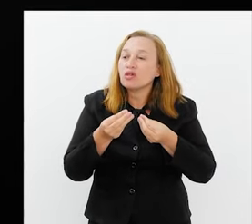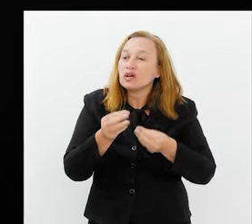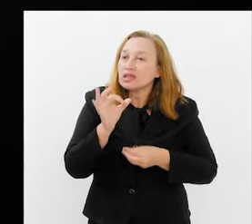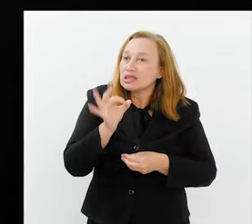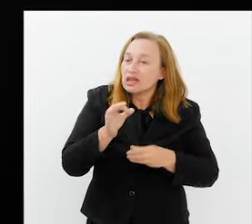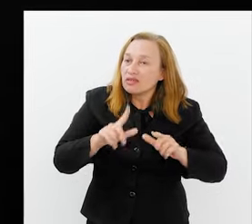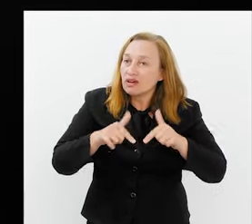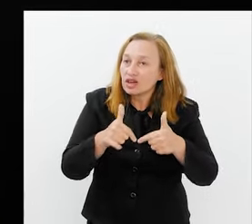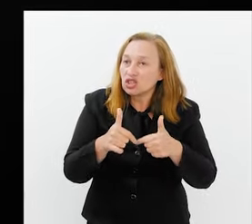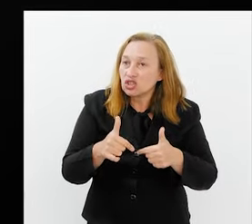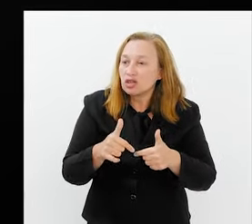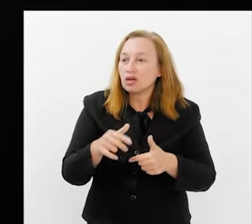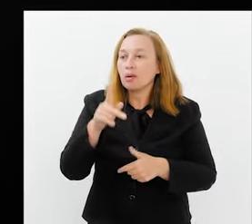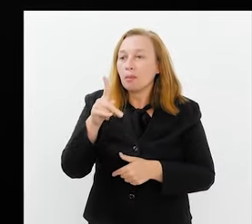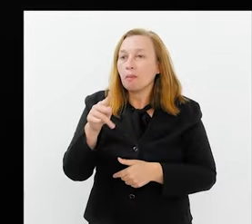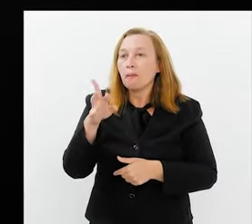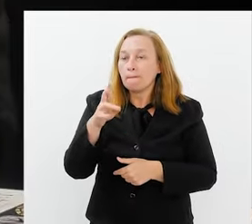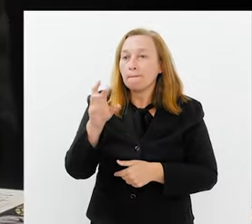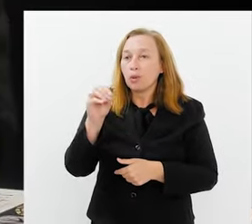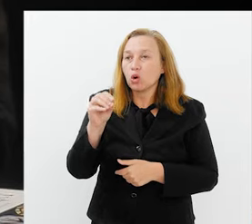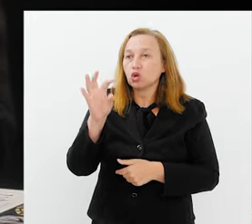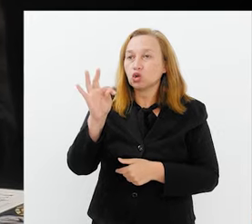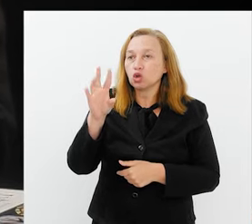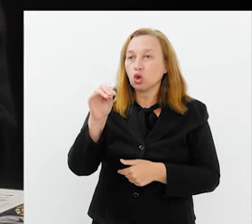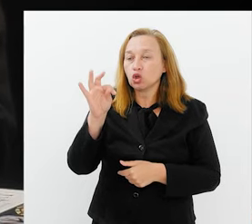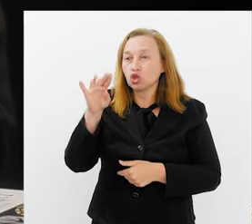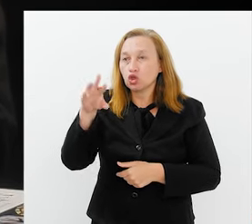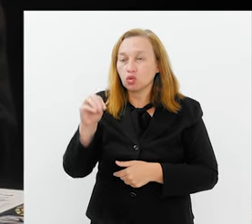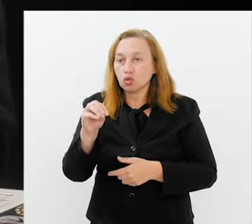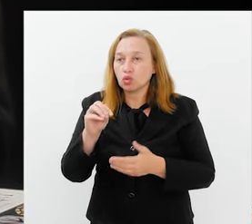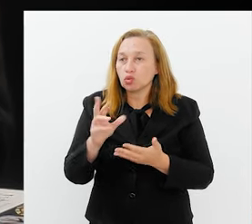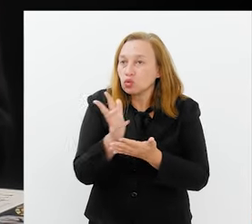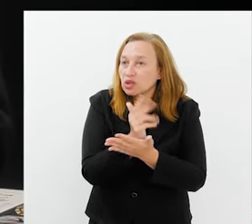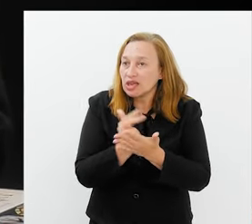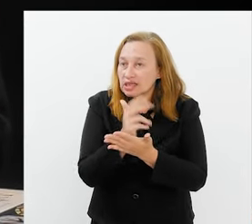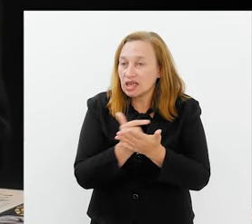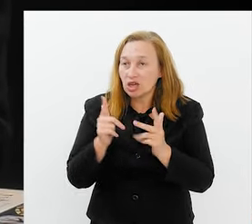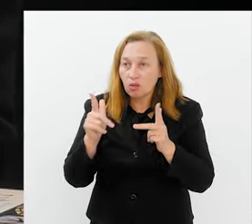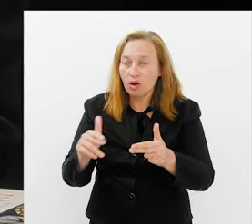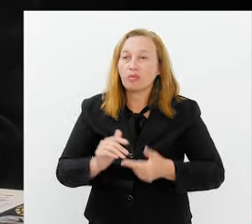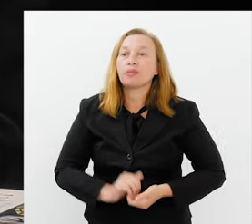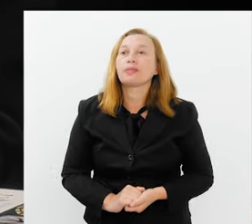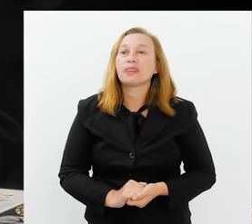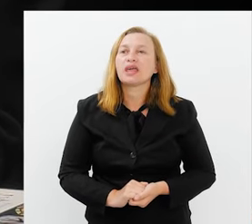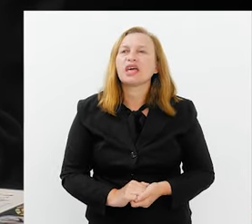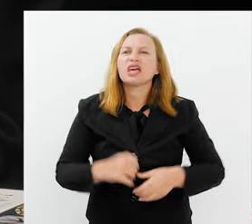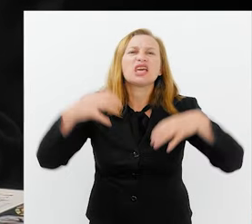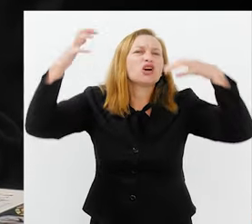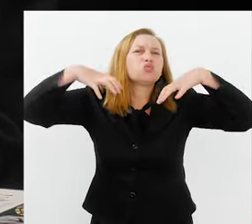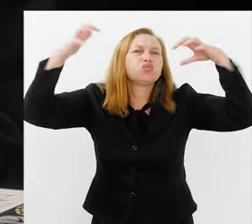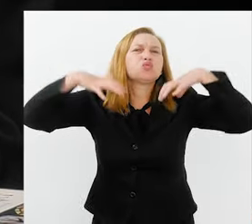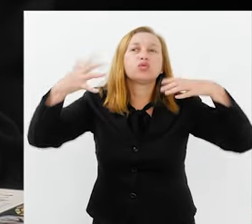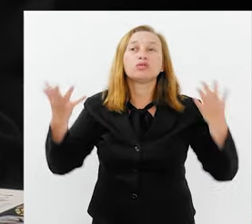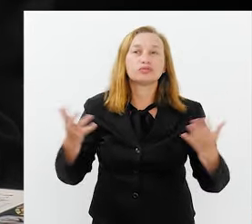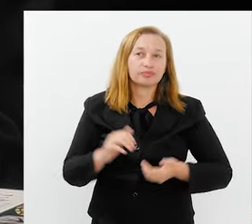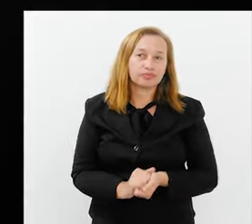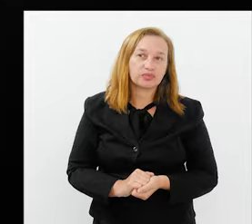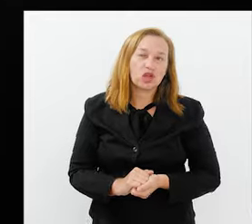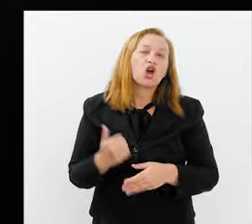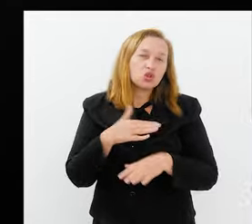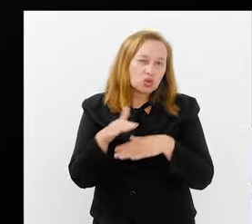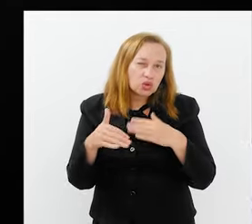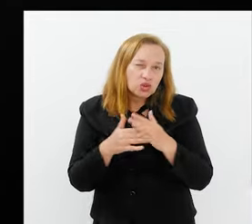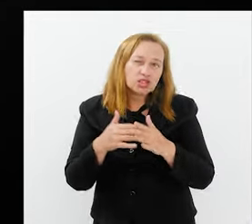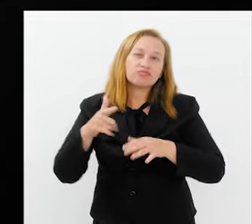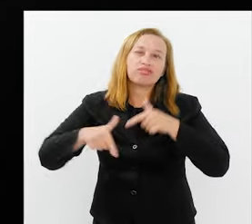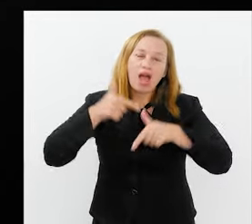ficar exatamente como está no protótipo. Então, vai muito além de um pincel, Vai muito além. Vai muito além de um pincel. E as chuvas, Jorge? Todo mundo